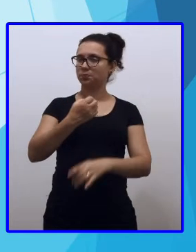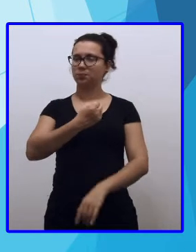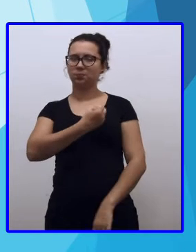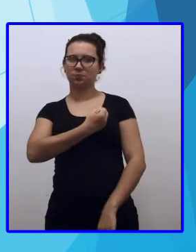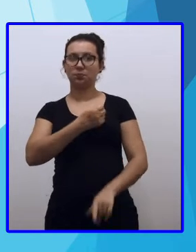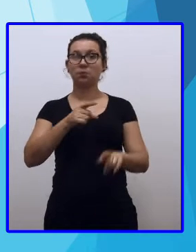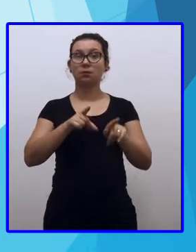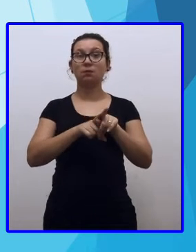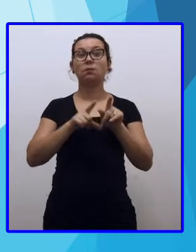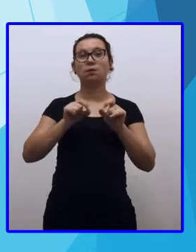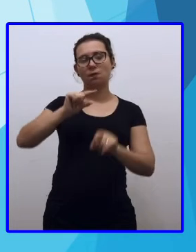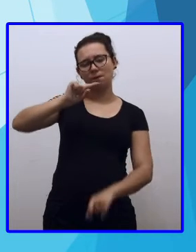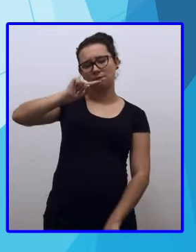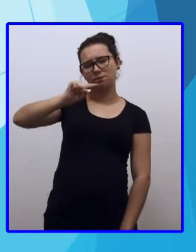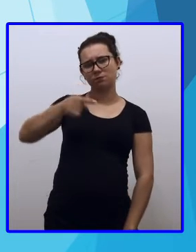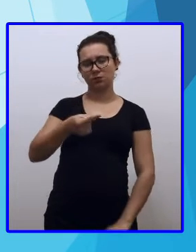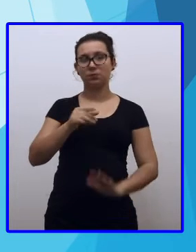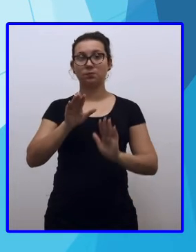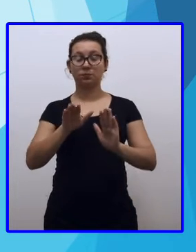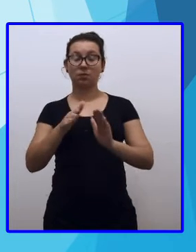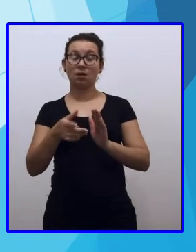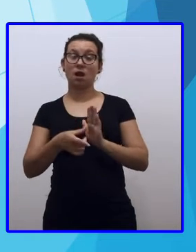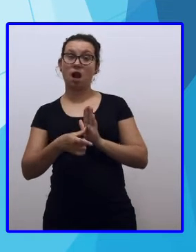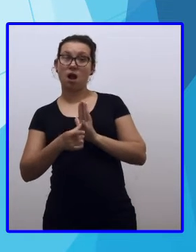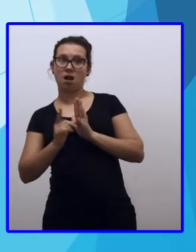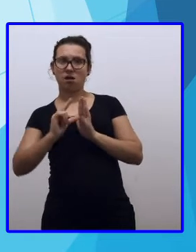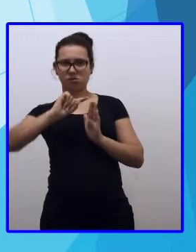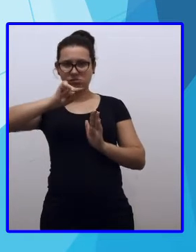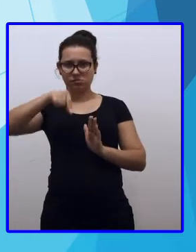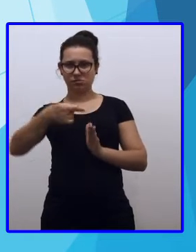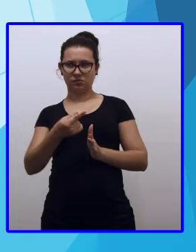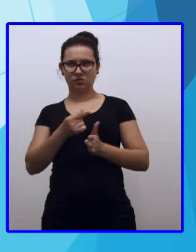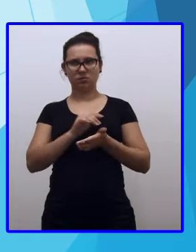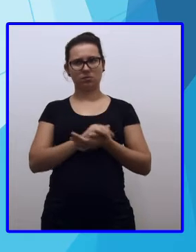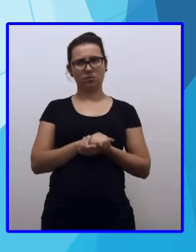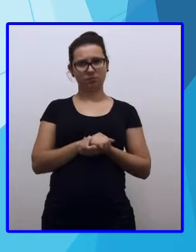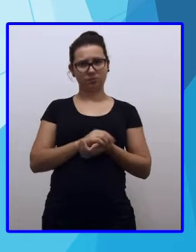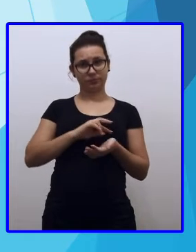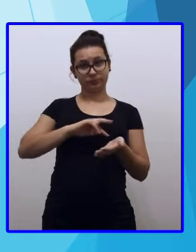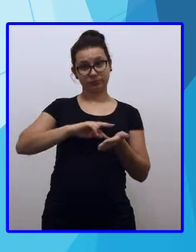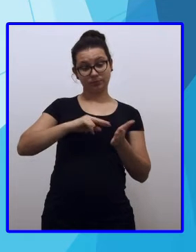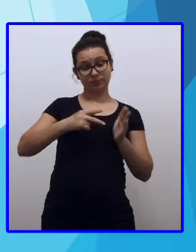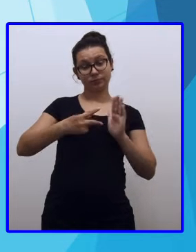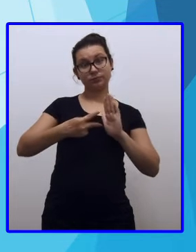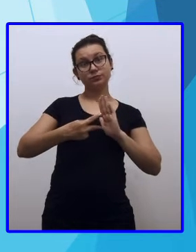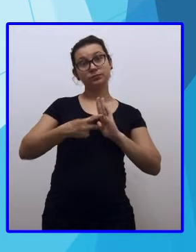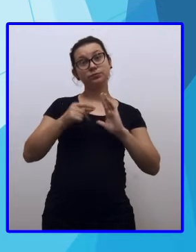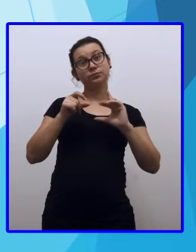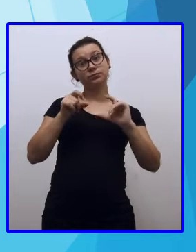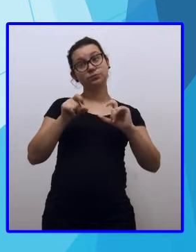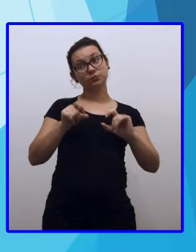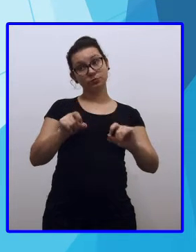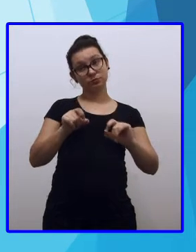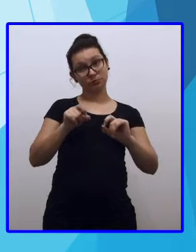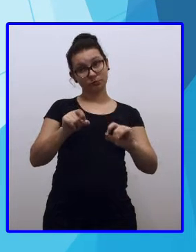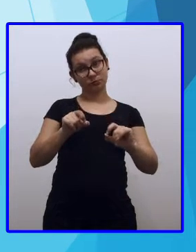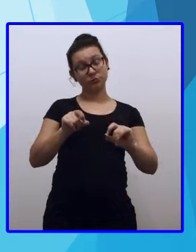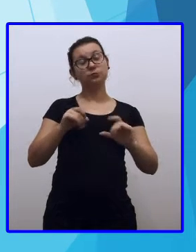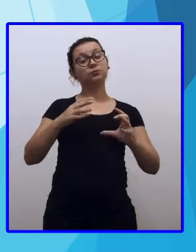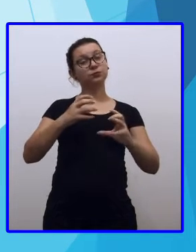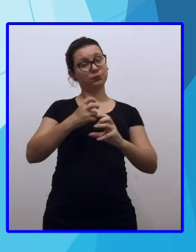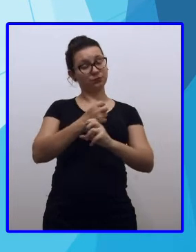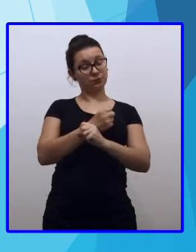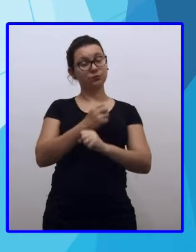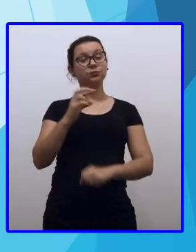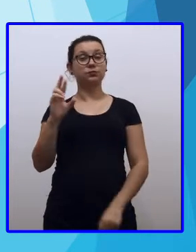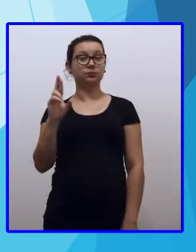vírgula. O que vem antes da vírgula é a parte que representa os inteiros do